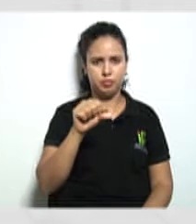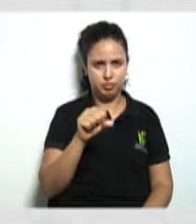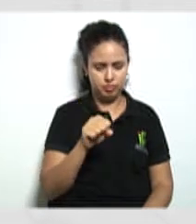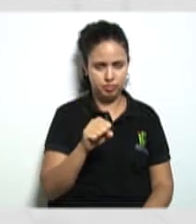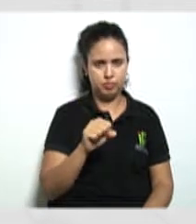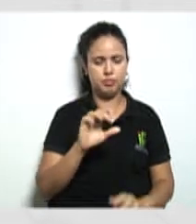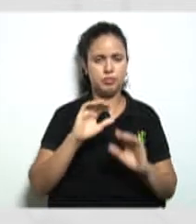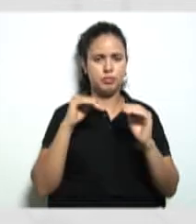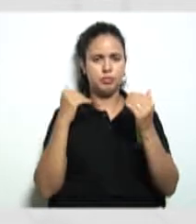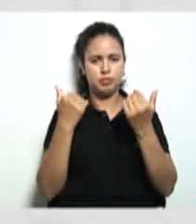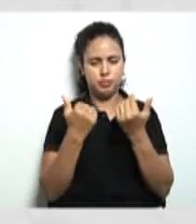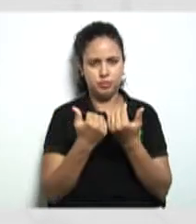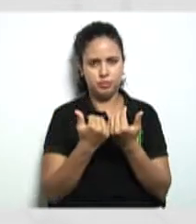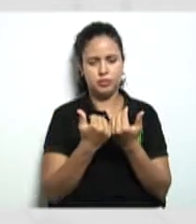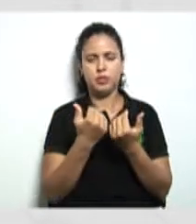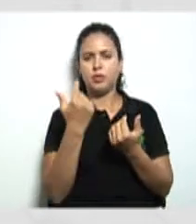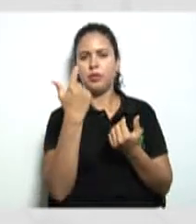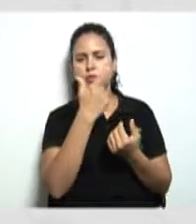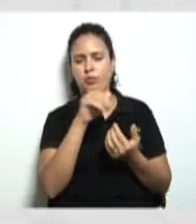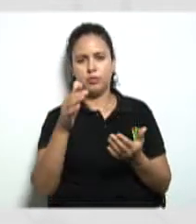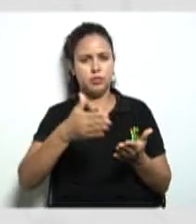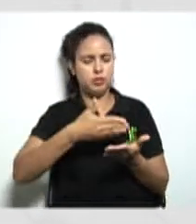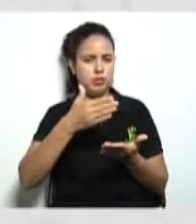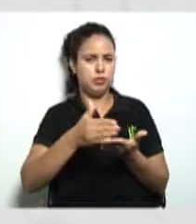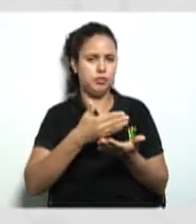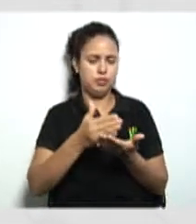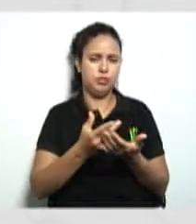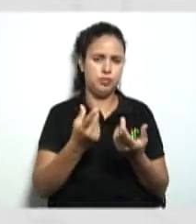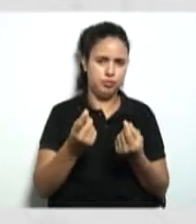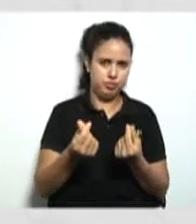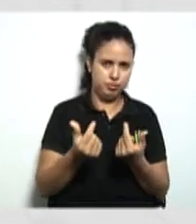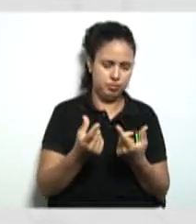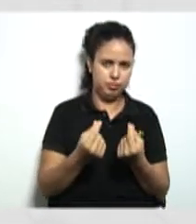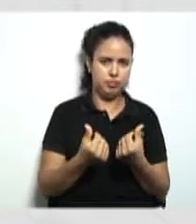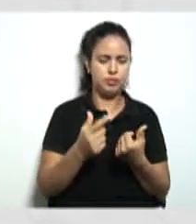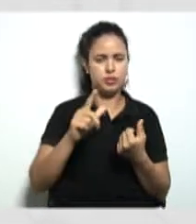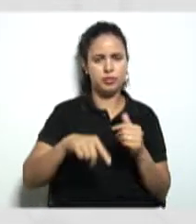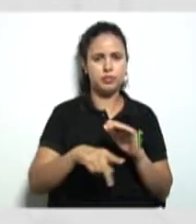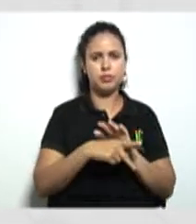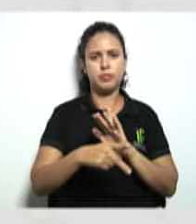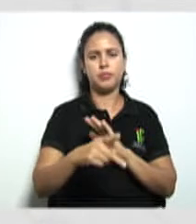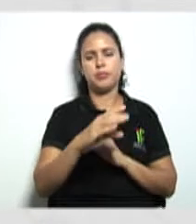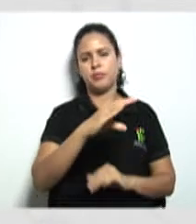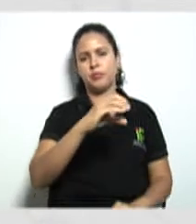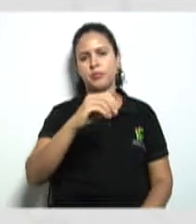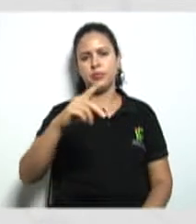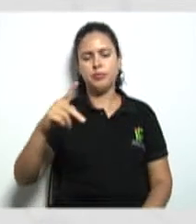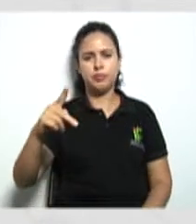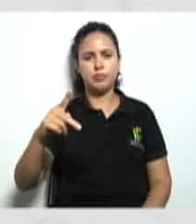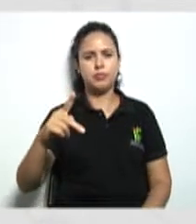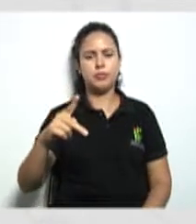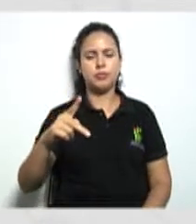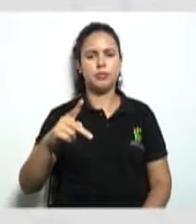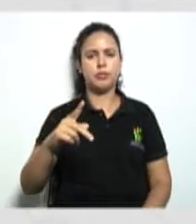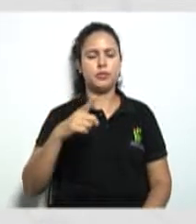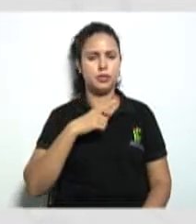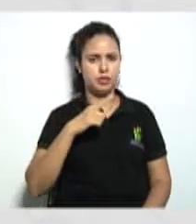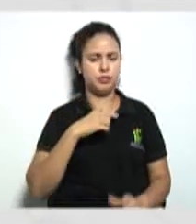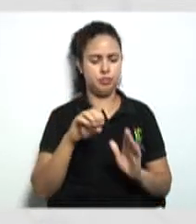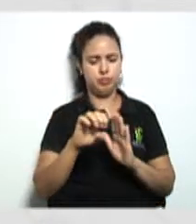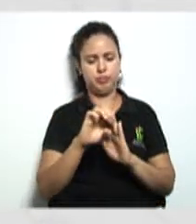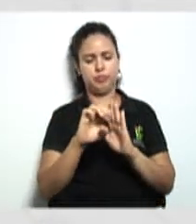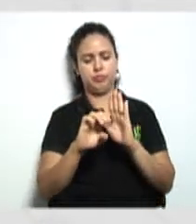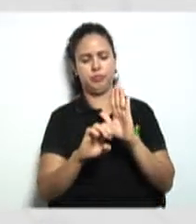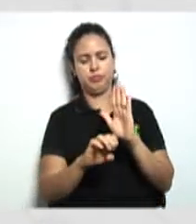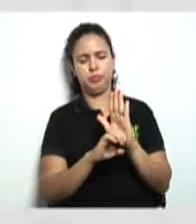e os outros livros caixas então esses são os livros da cooperativa que isso também já vai estar previsto aonde